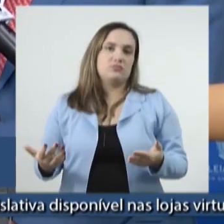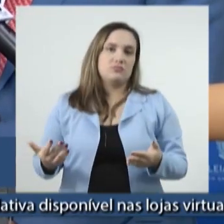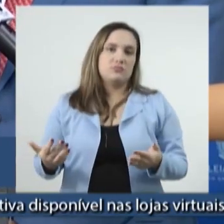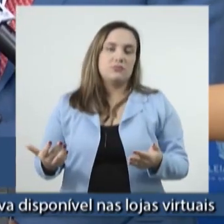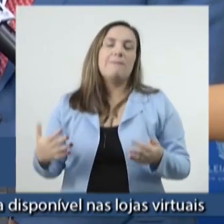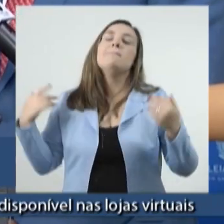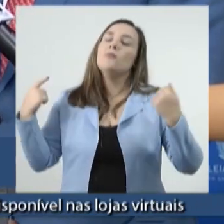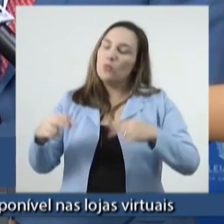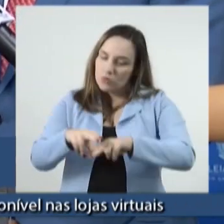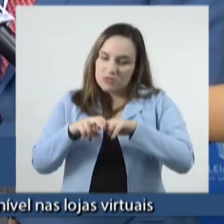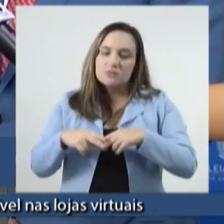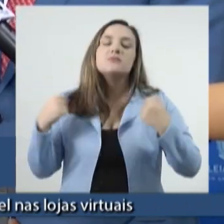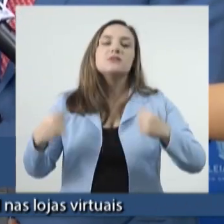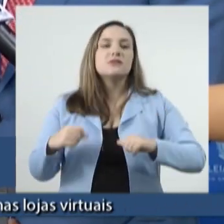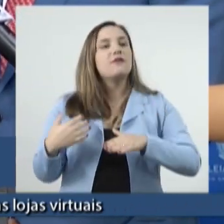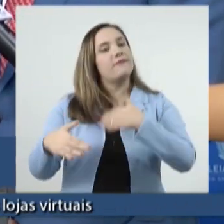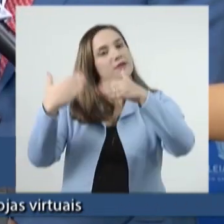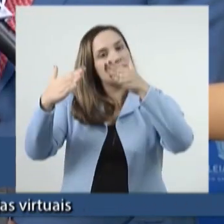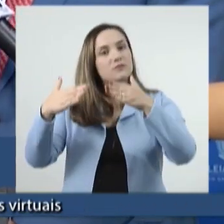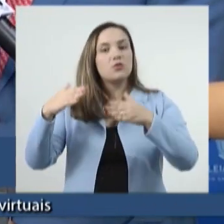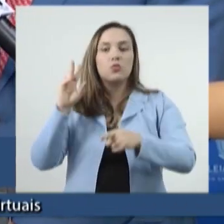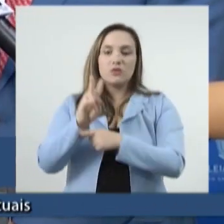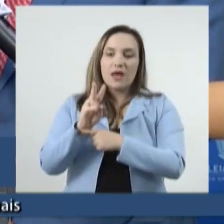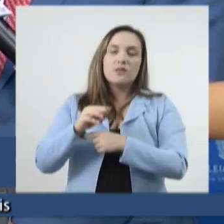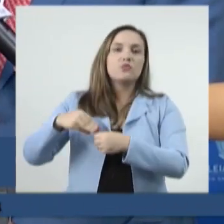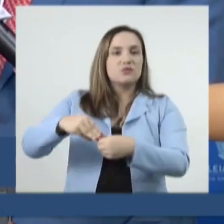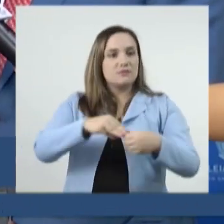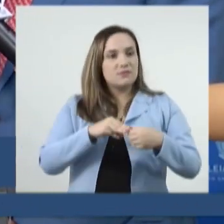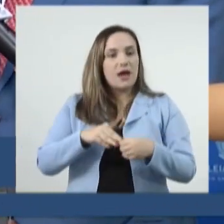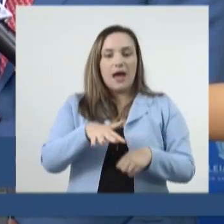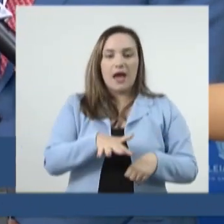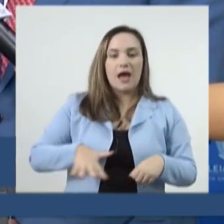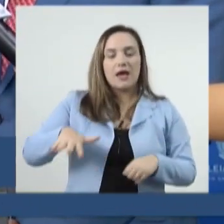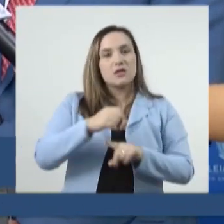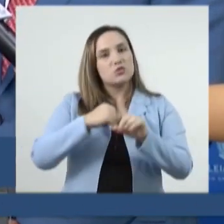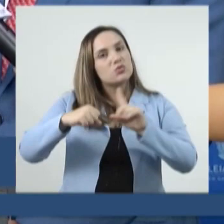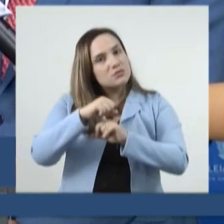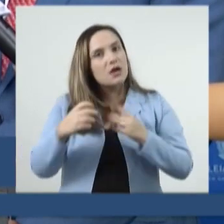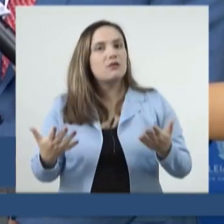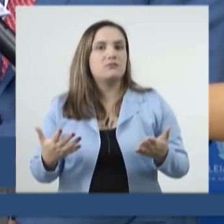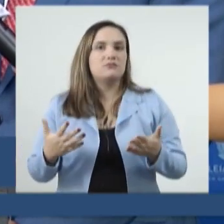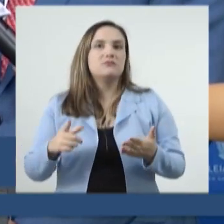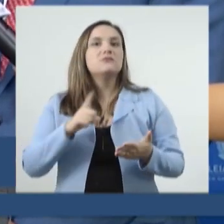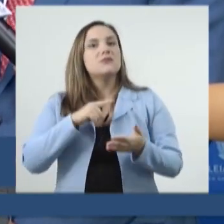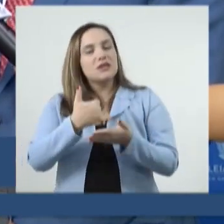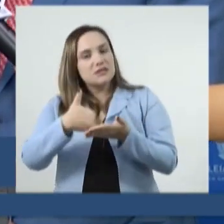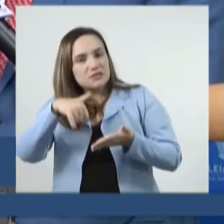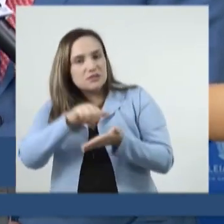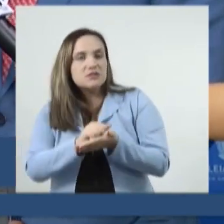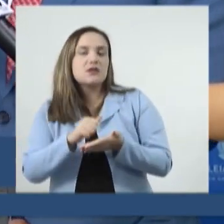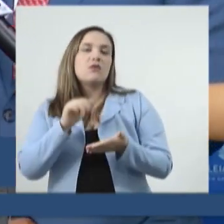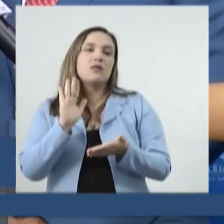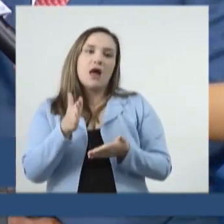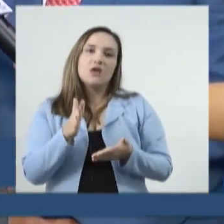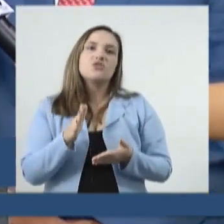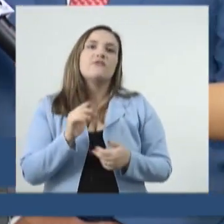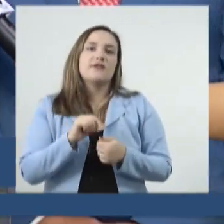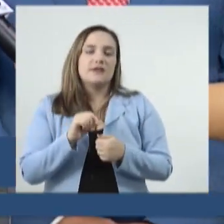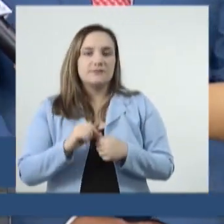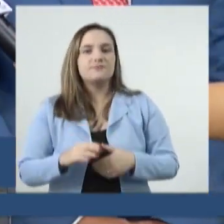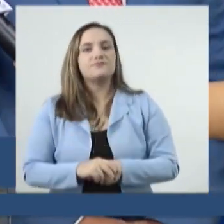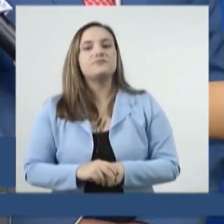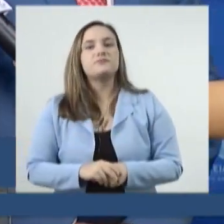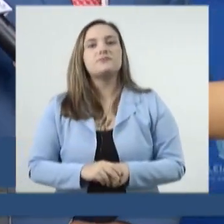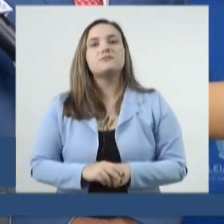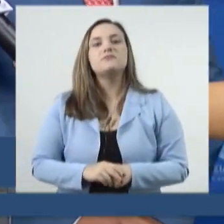é dessa maneira que nós vamos avançar no municipalismo, na área social. O cadastro é feito lá no município, a ação, quem conhece as